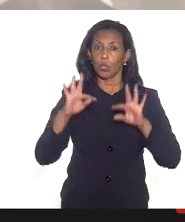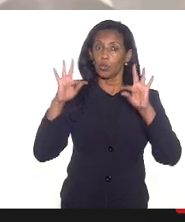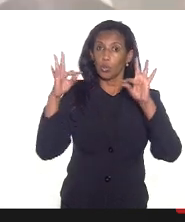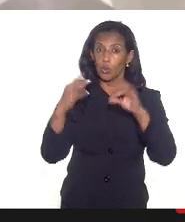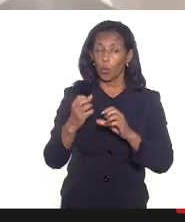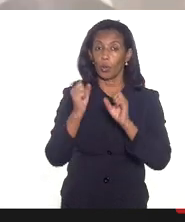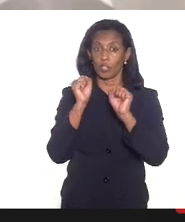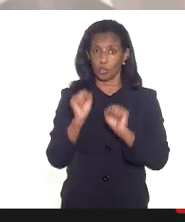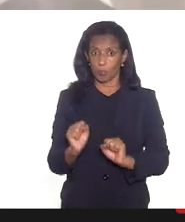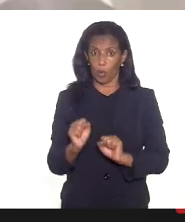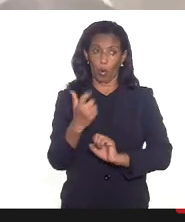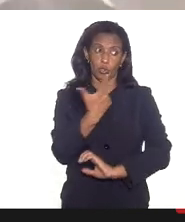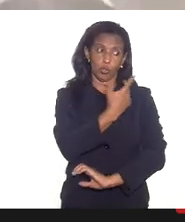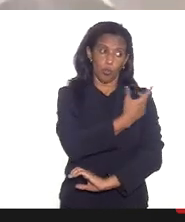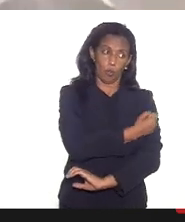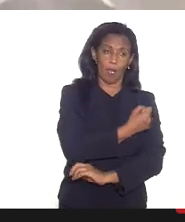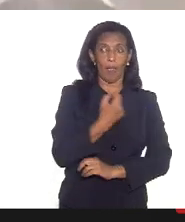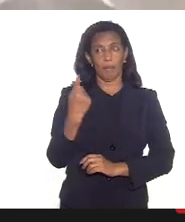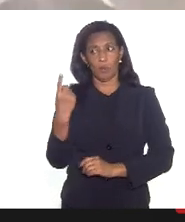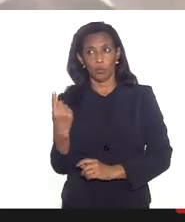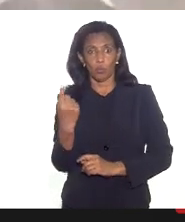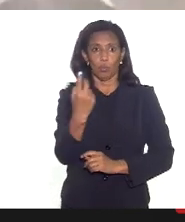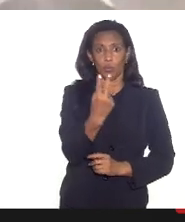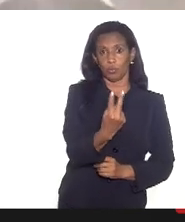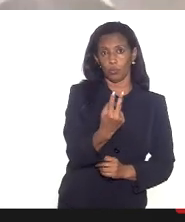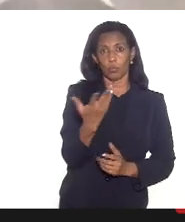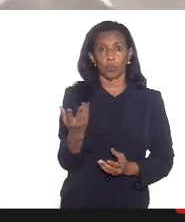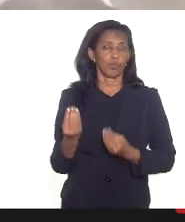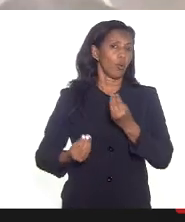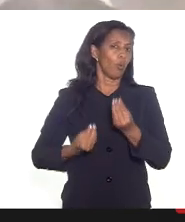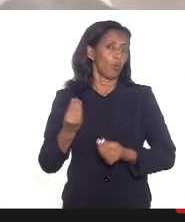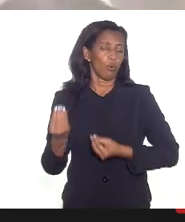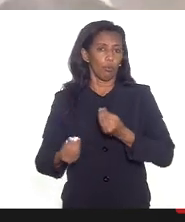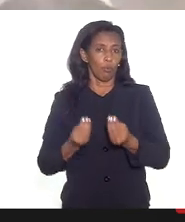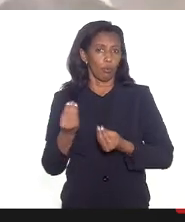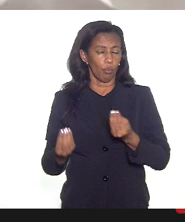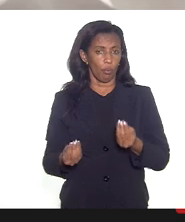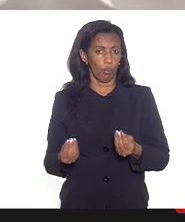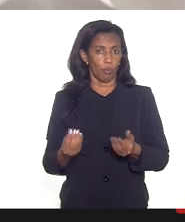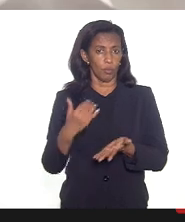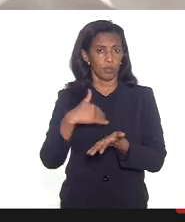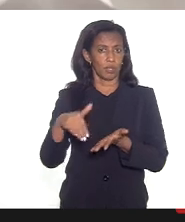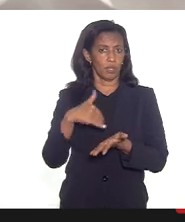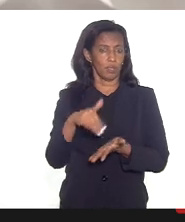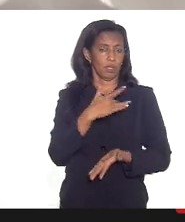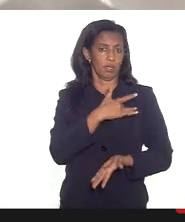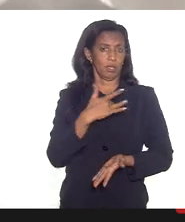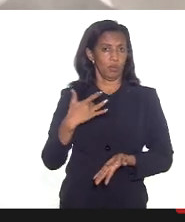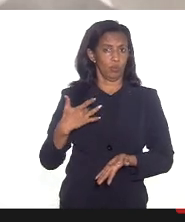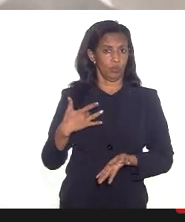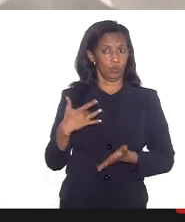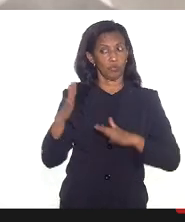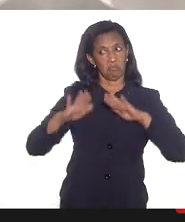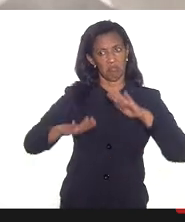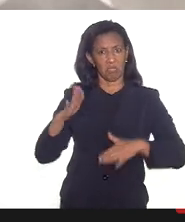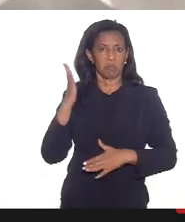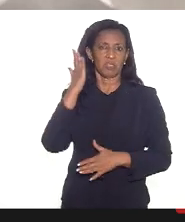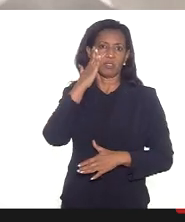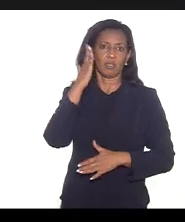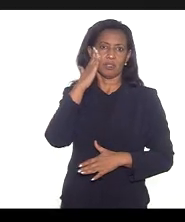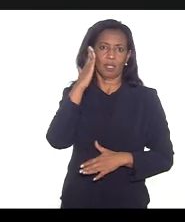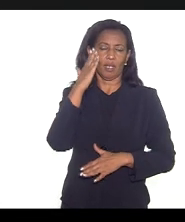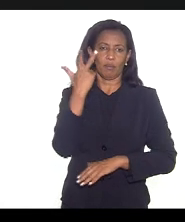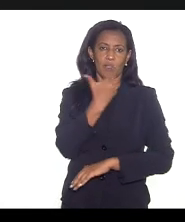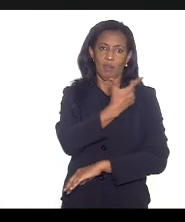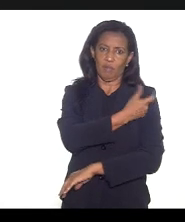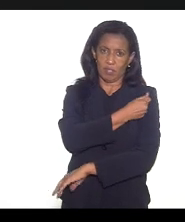tomar apenas uma vacina duas e como é que o a secretaria de saúde embora a gente saiba que a